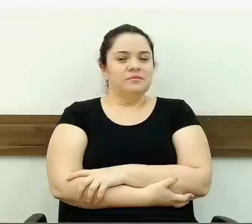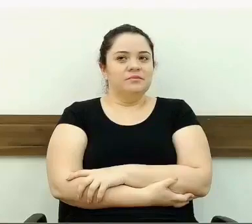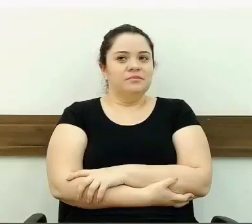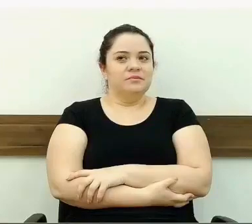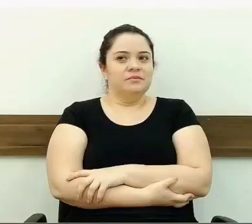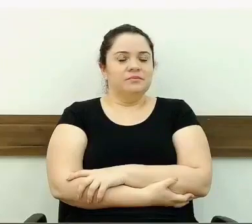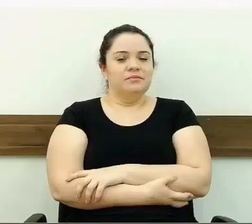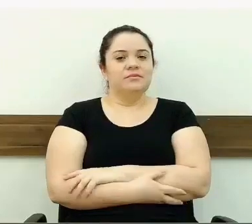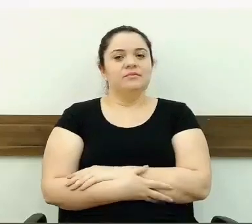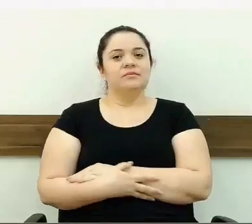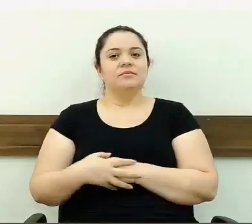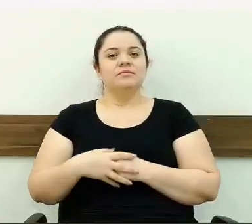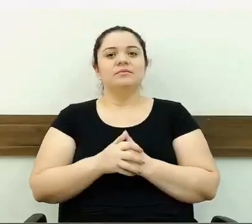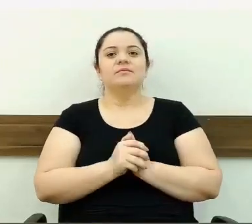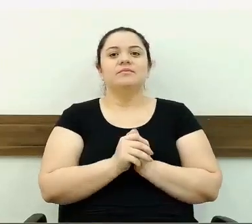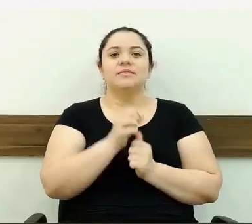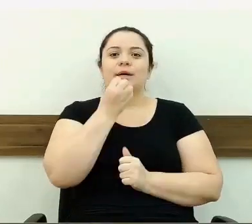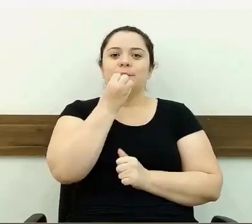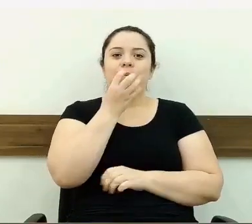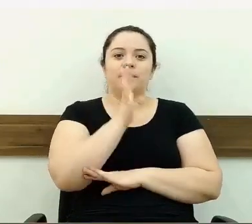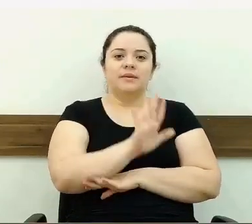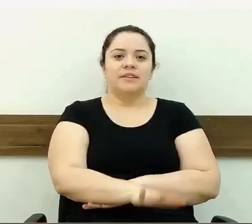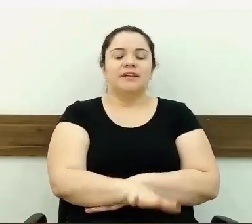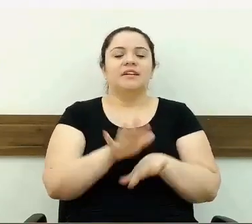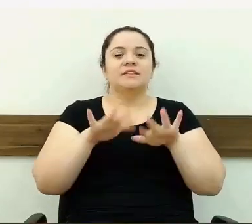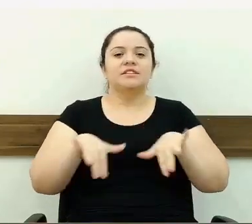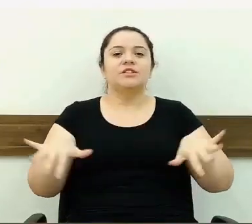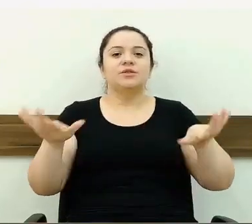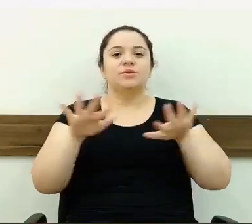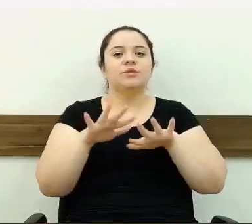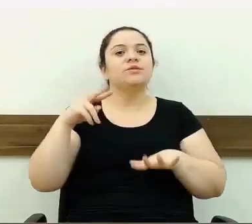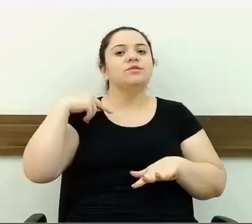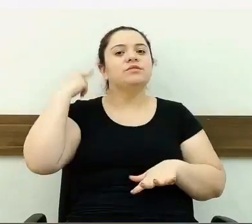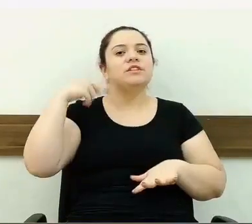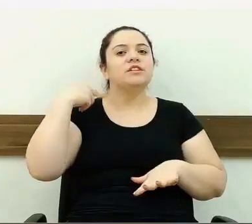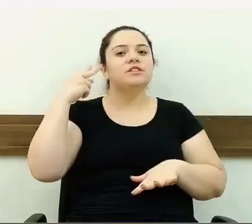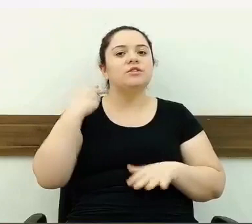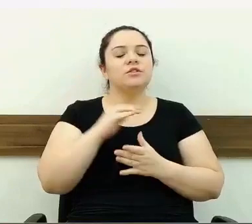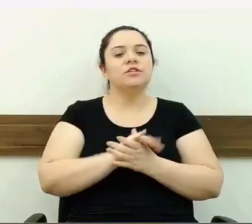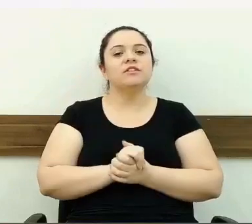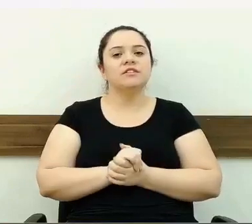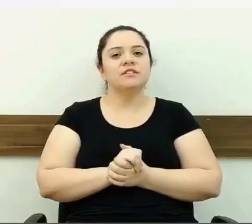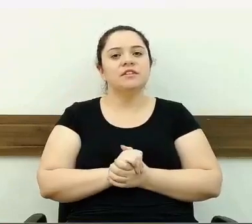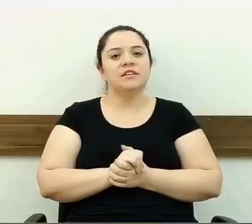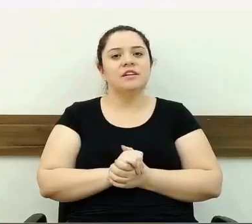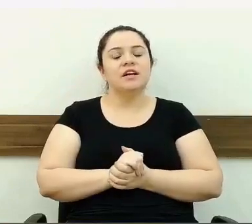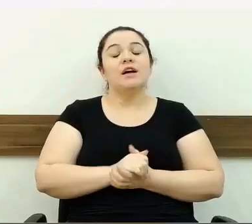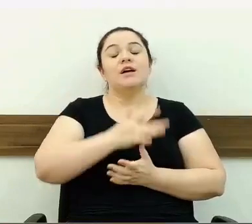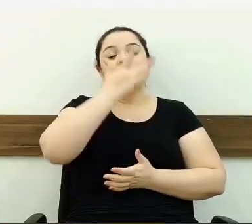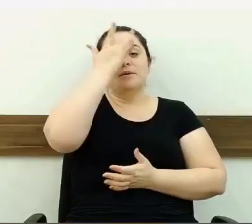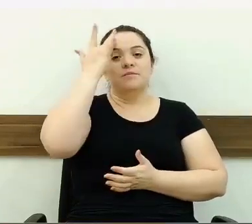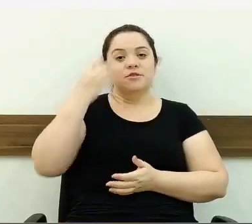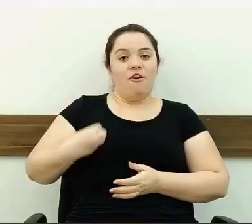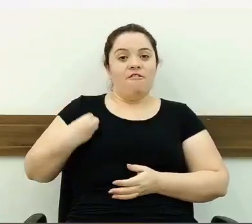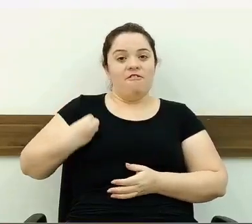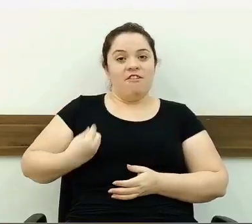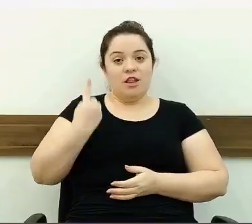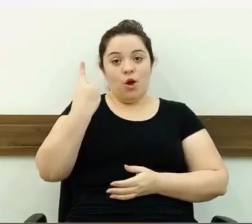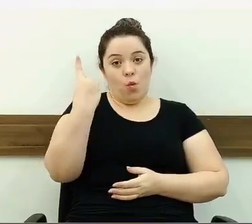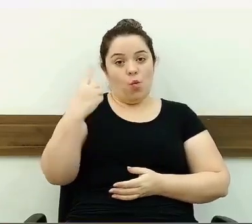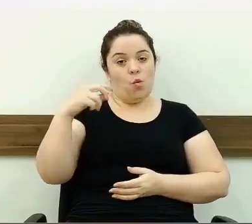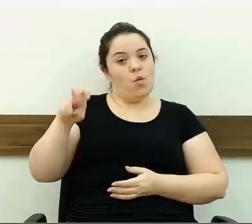Boa tarde a todos, vereadores, público, que só o Zeteca, a Guarda Municipal